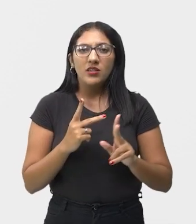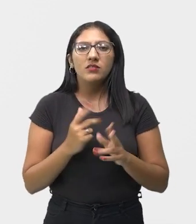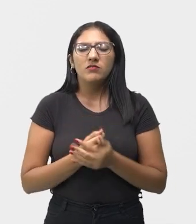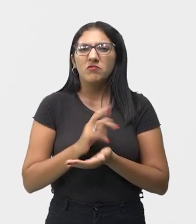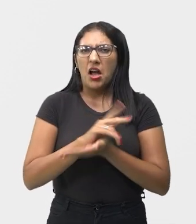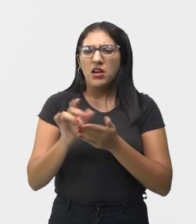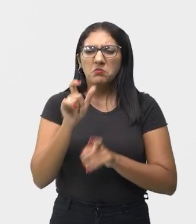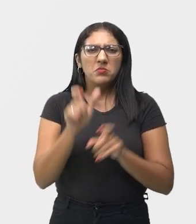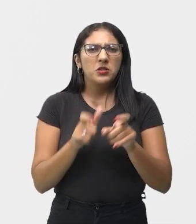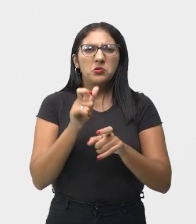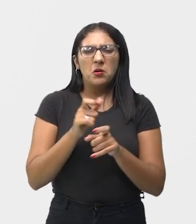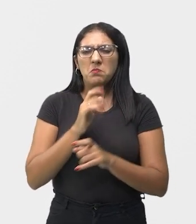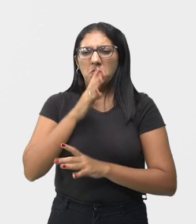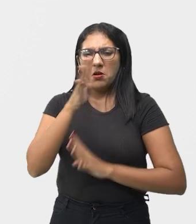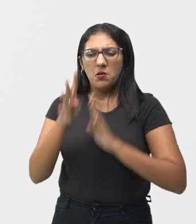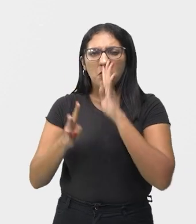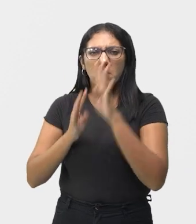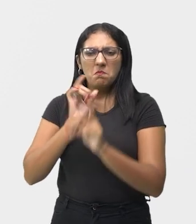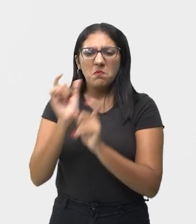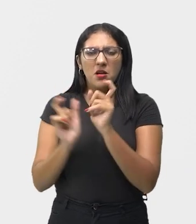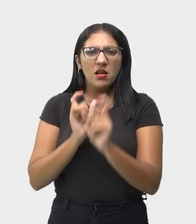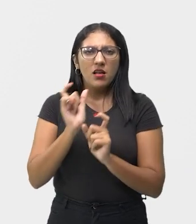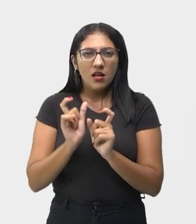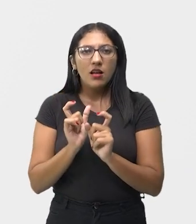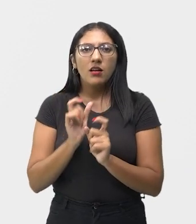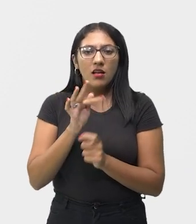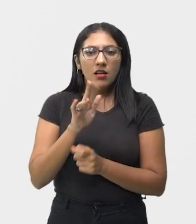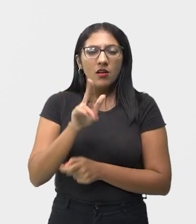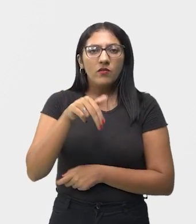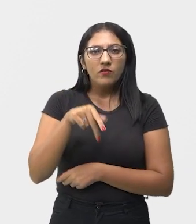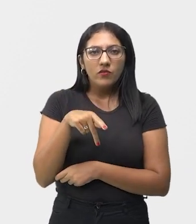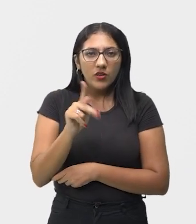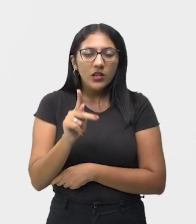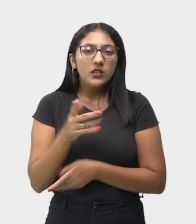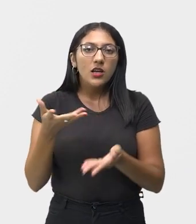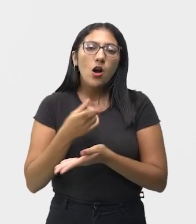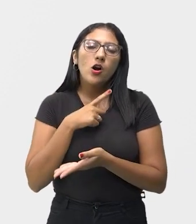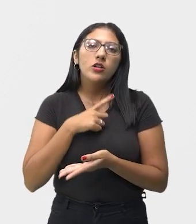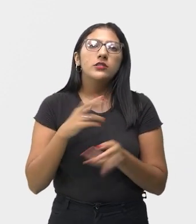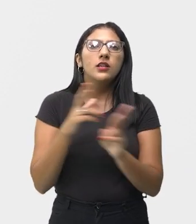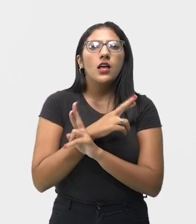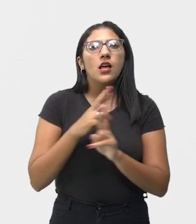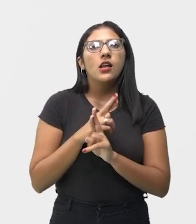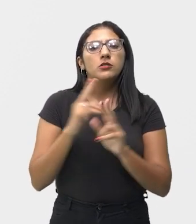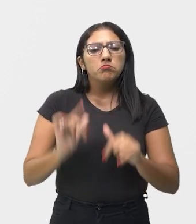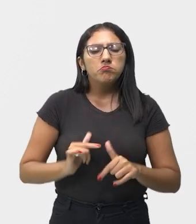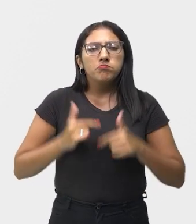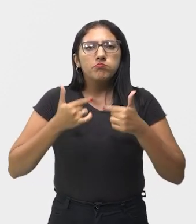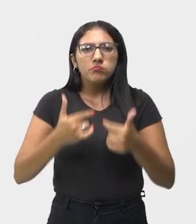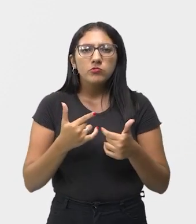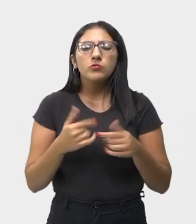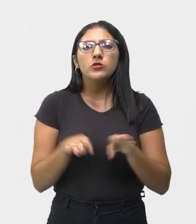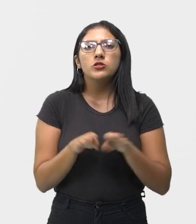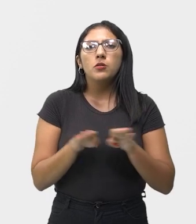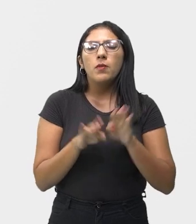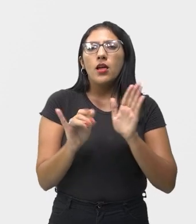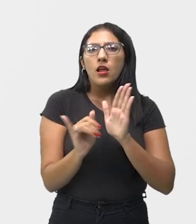utilizado por seus agressores. Desta forma, o funk passa a ser uma forma de atitude, identidade,